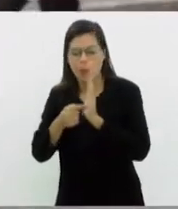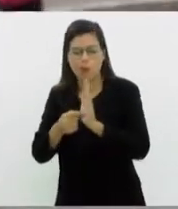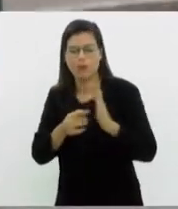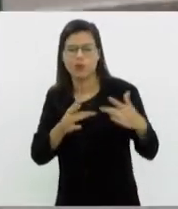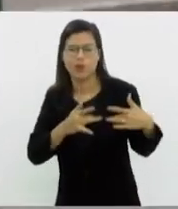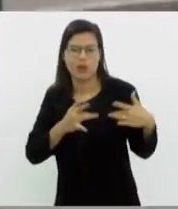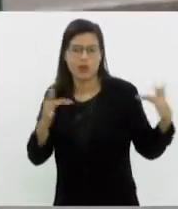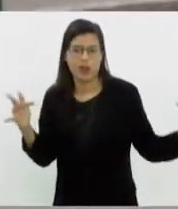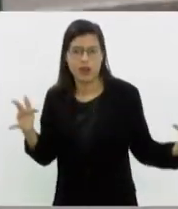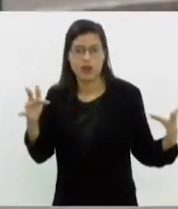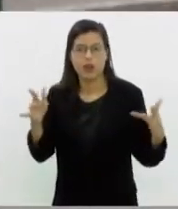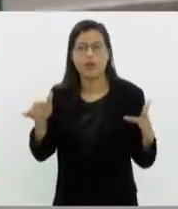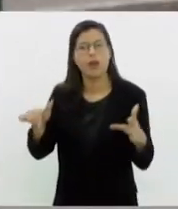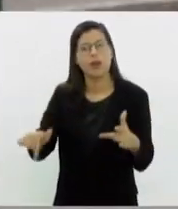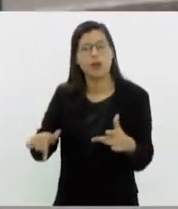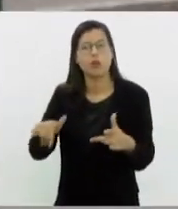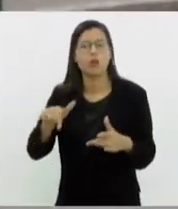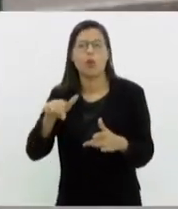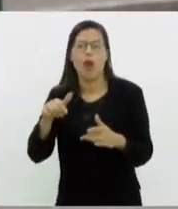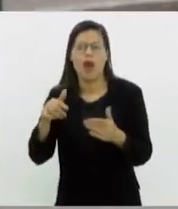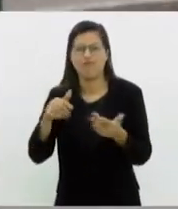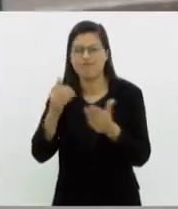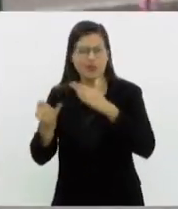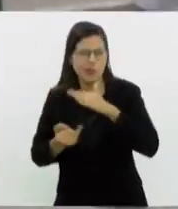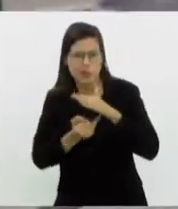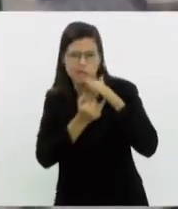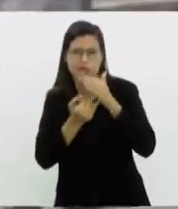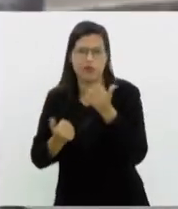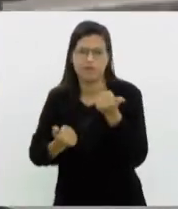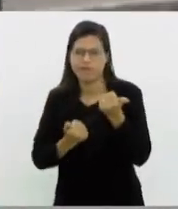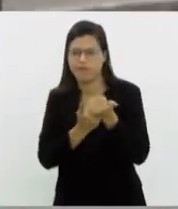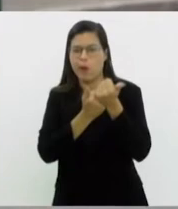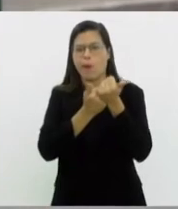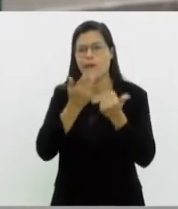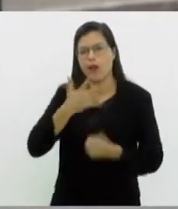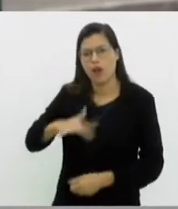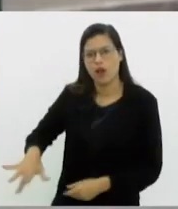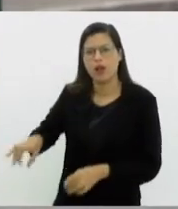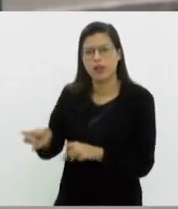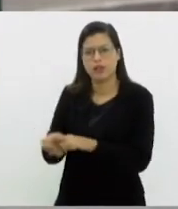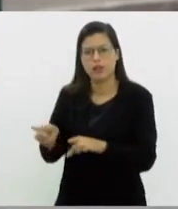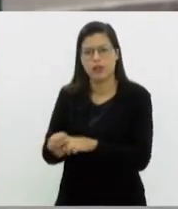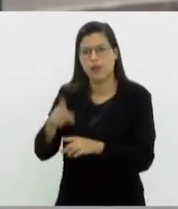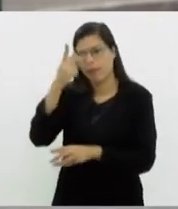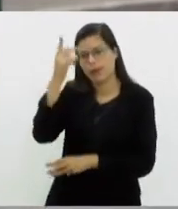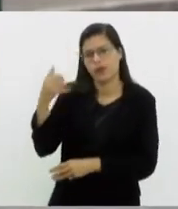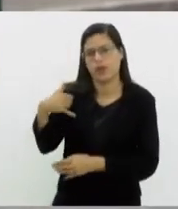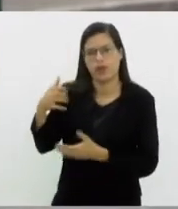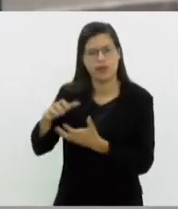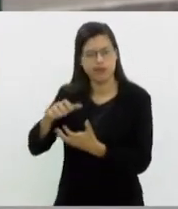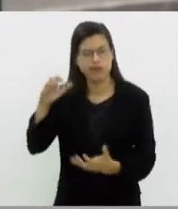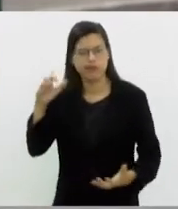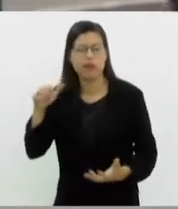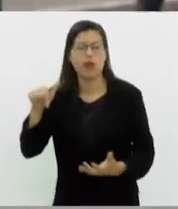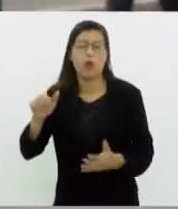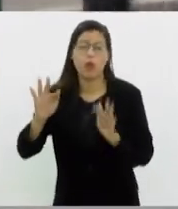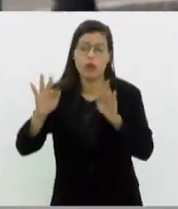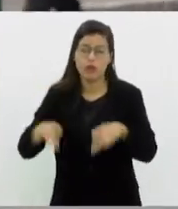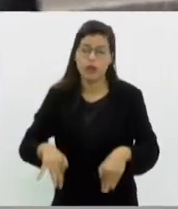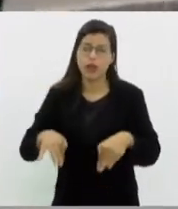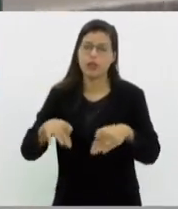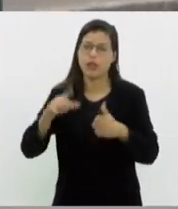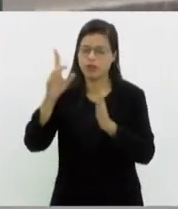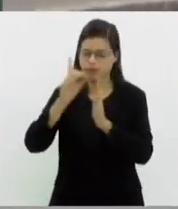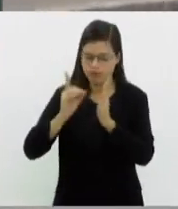sociais, a fundos que amparam a criança e o idoso. Então, ao término da sua declaração, quando você terminar de fazer o preenchimento